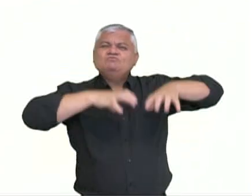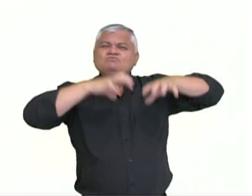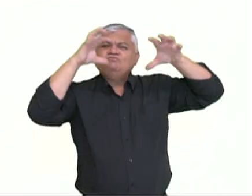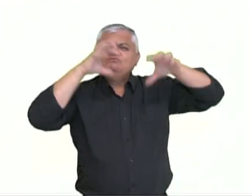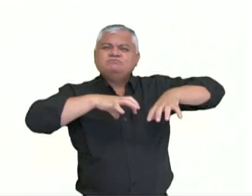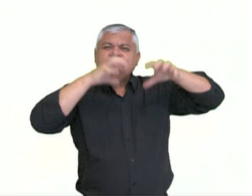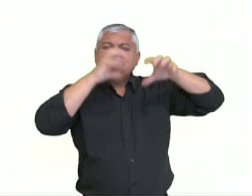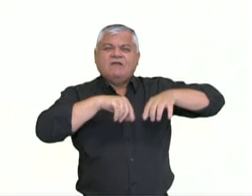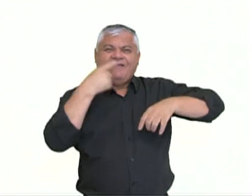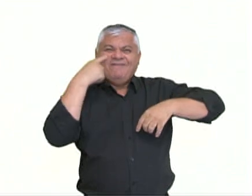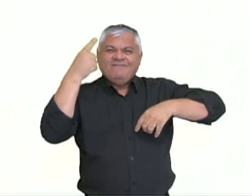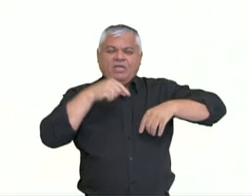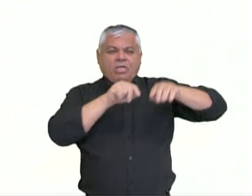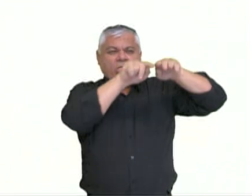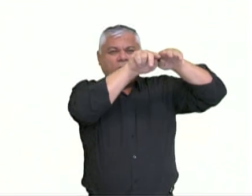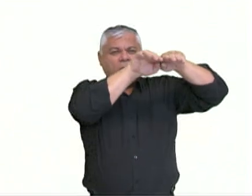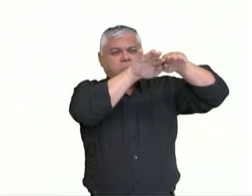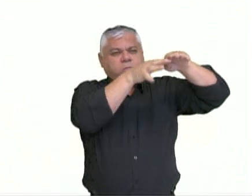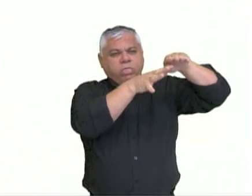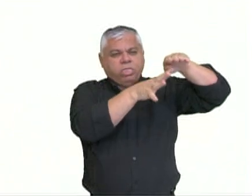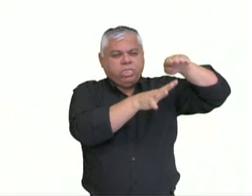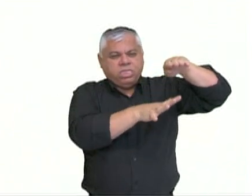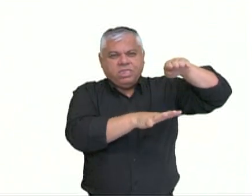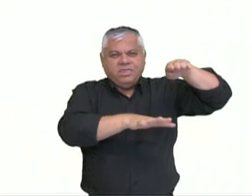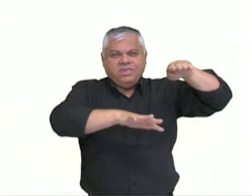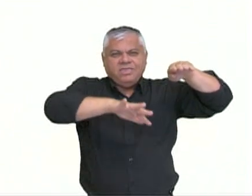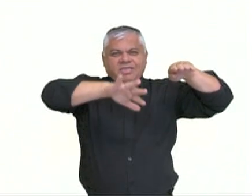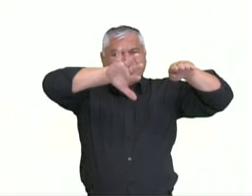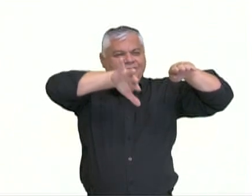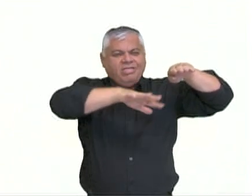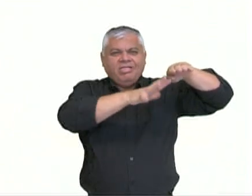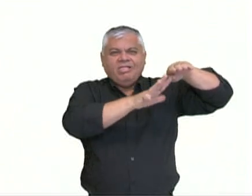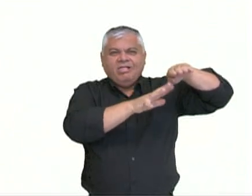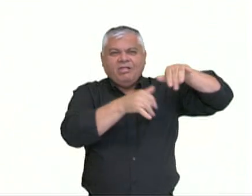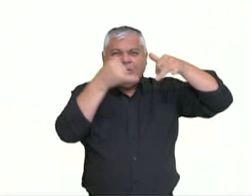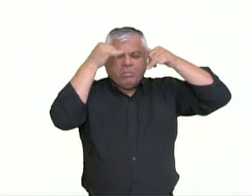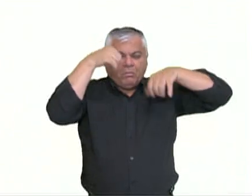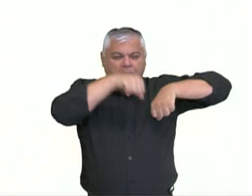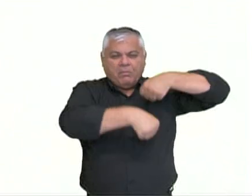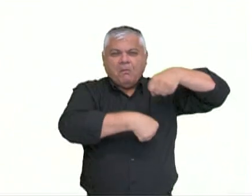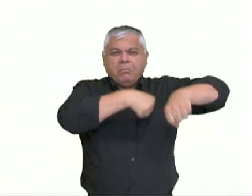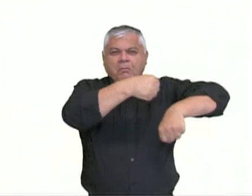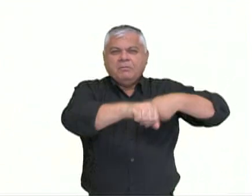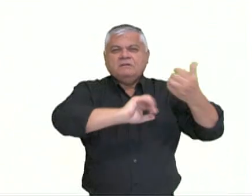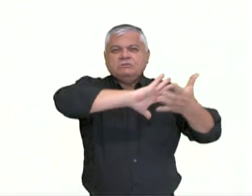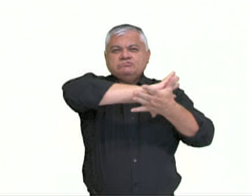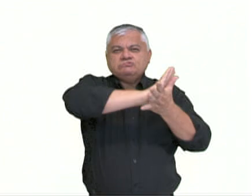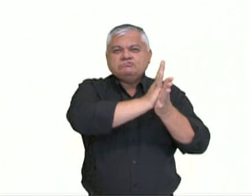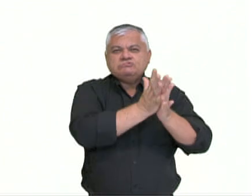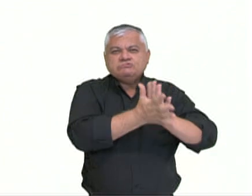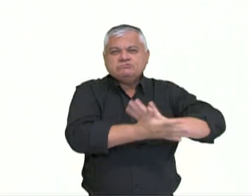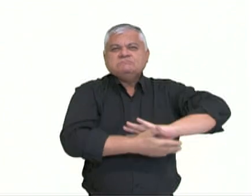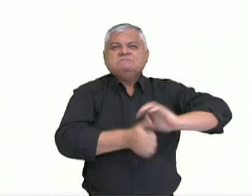que pode ser visto na imagem, a ação da pecuária vai comprometer diretamente a